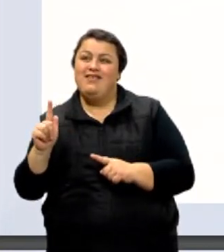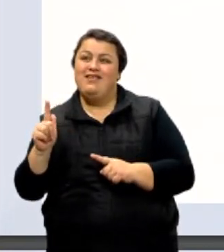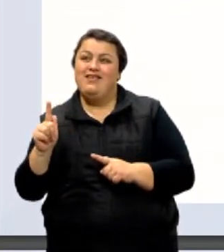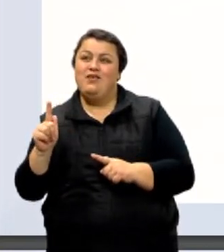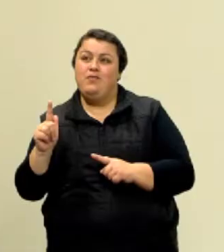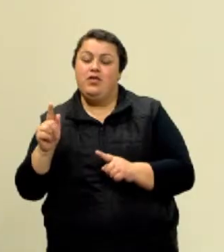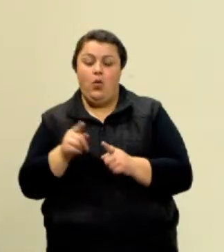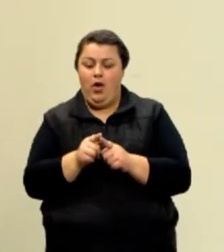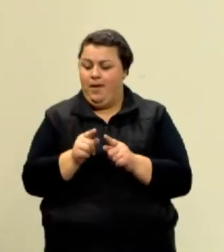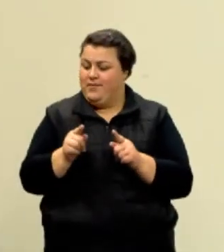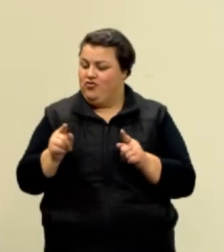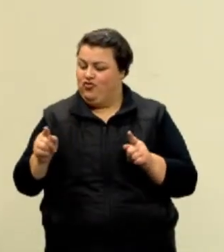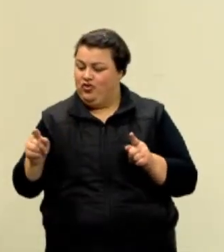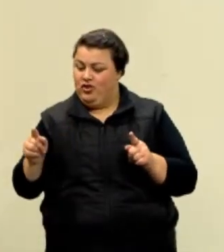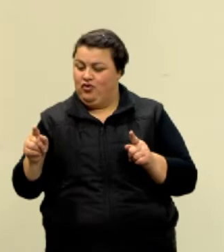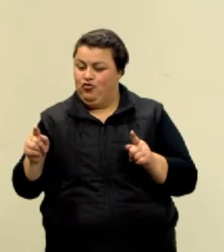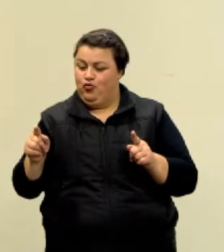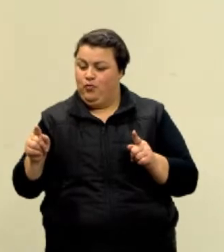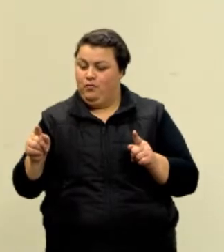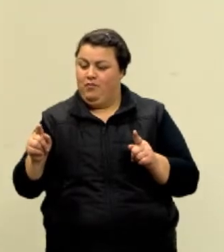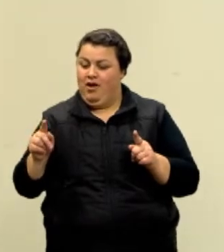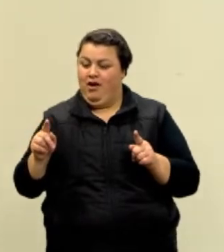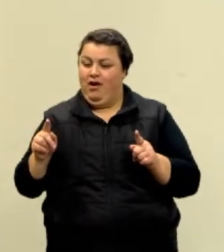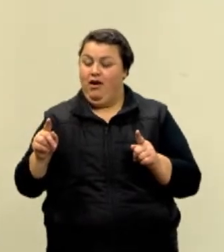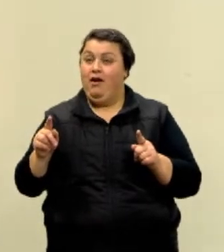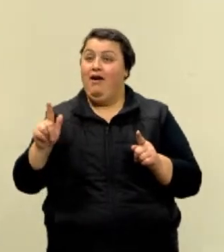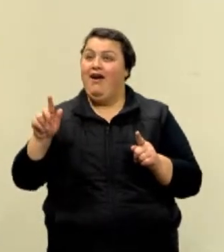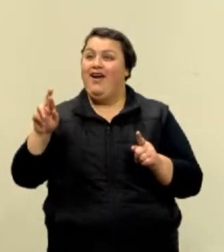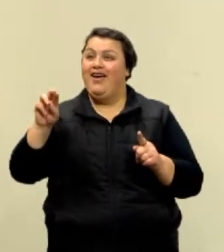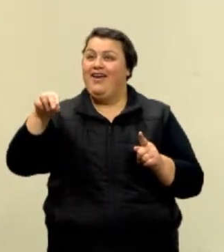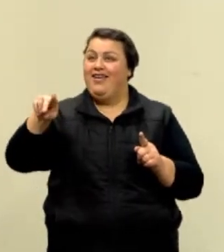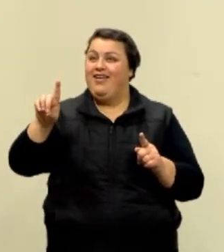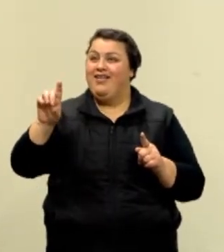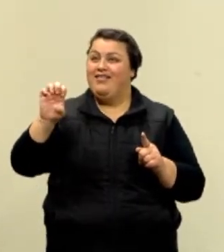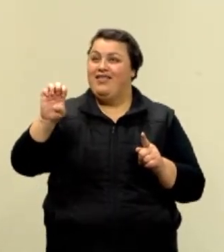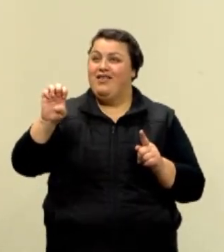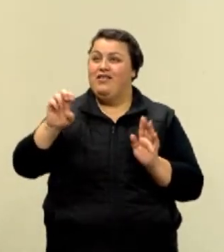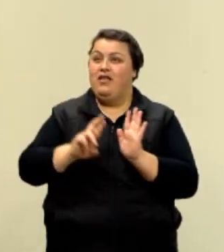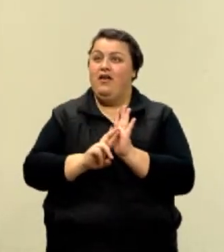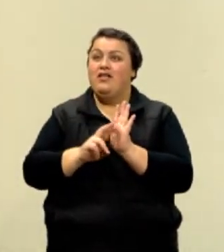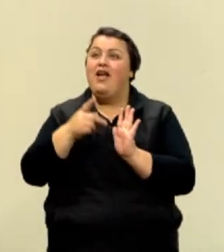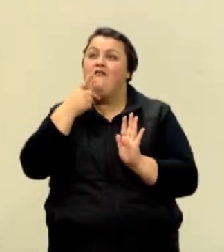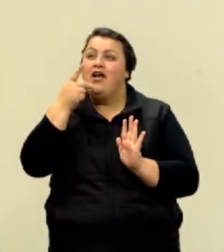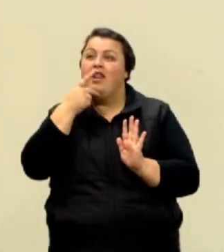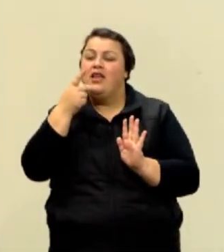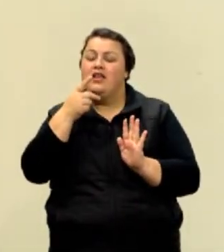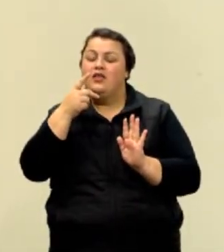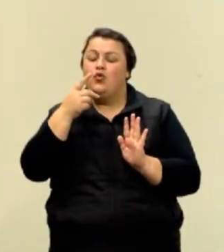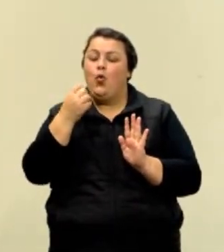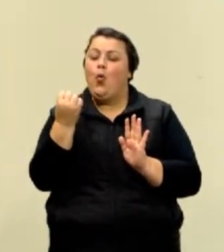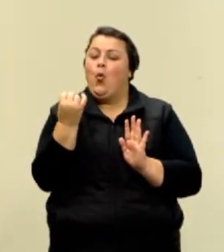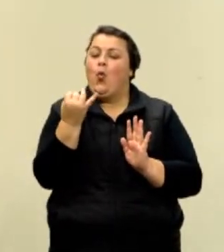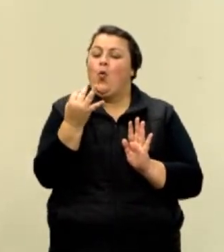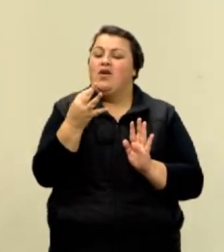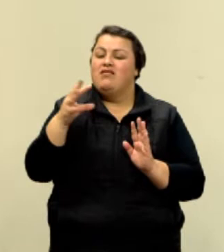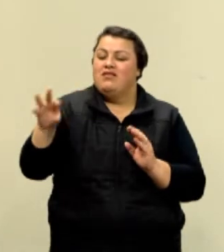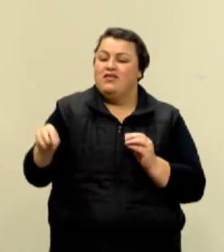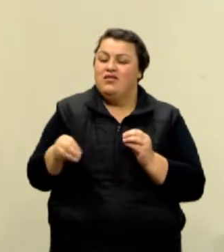medida de uma grandeza te diz quantas vezes a unidade usada está contida naquela porção.